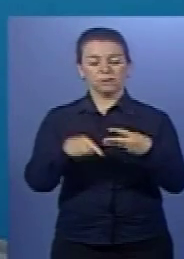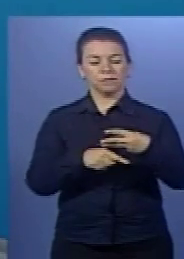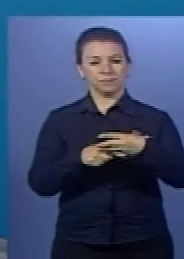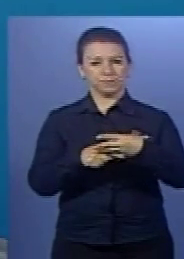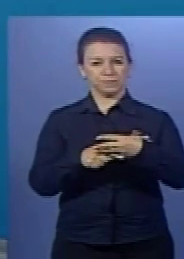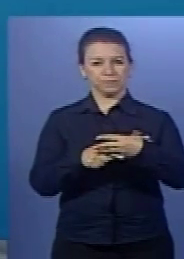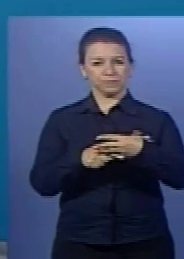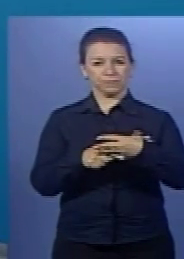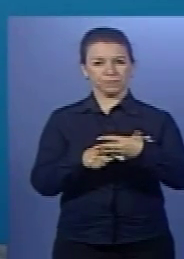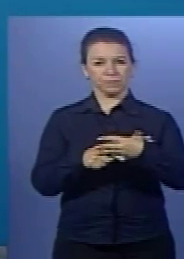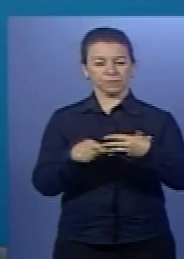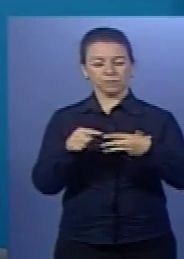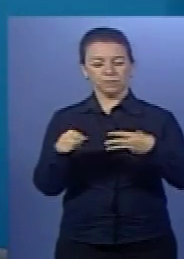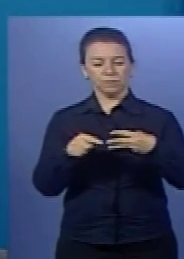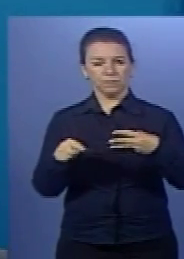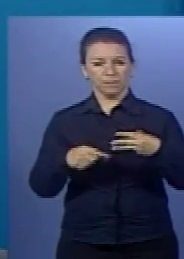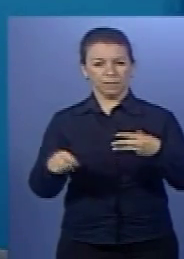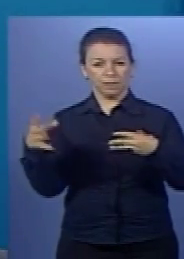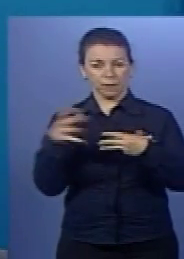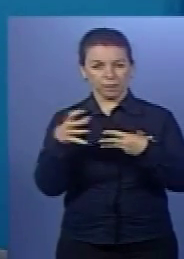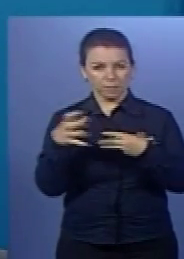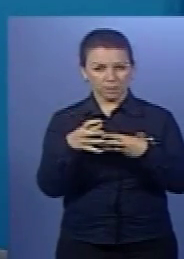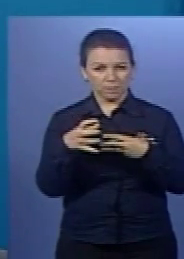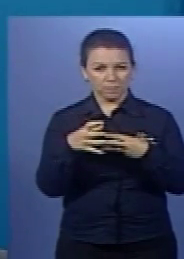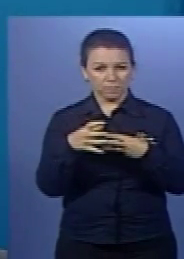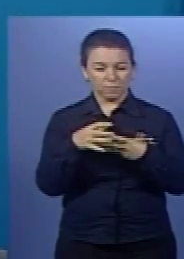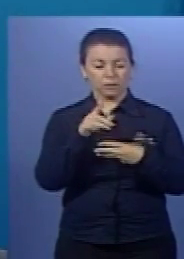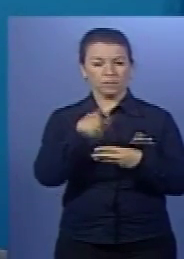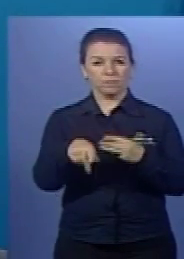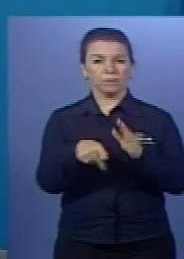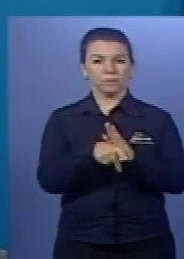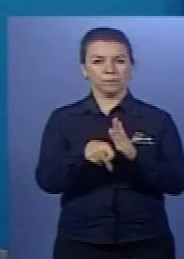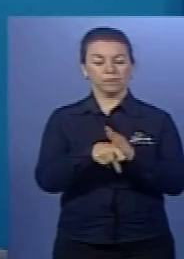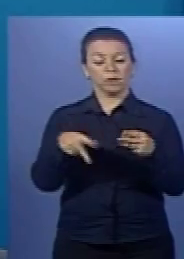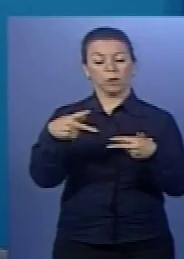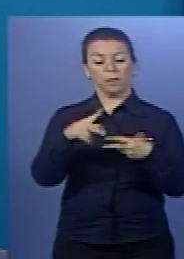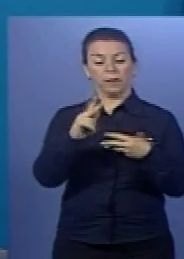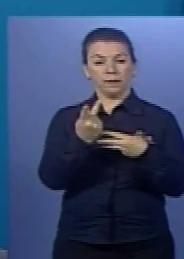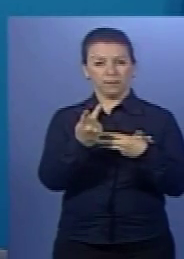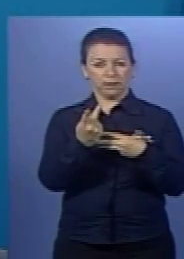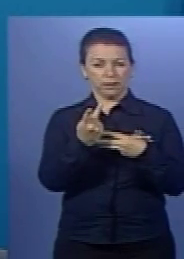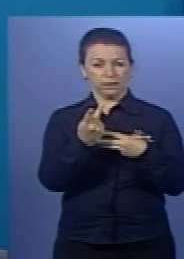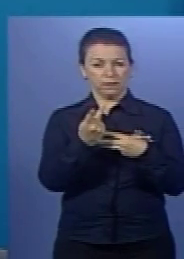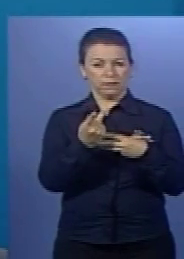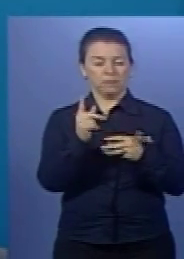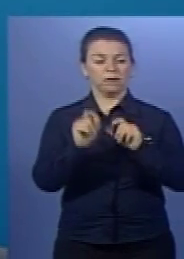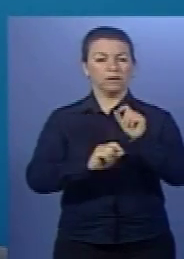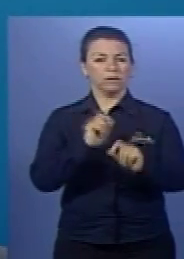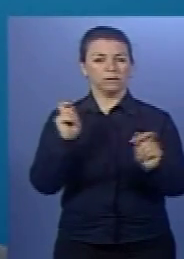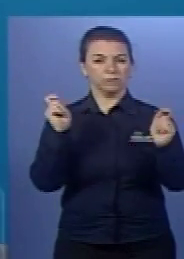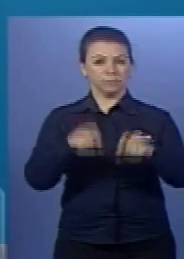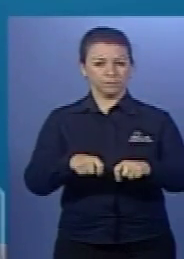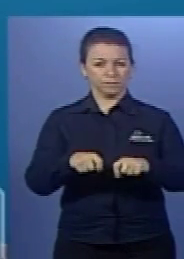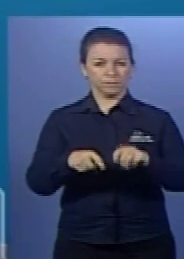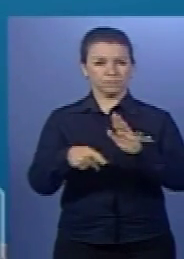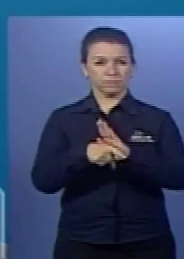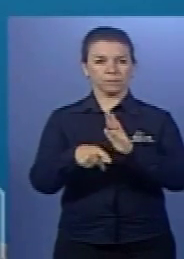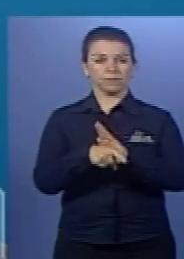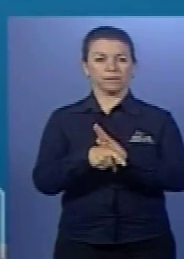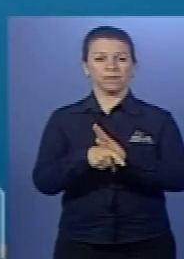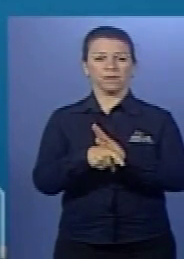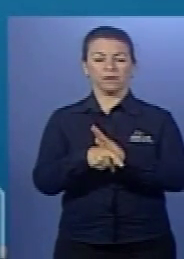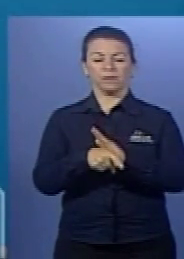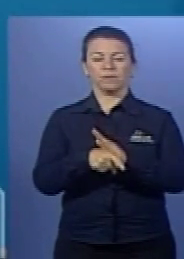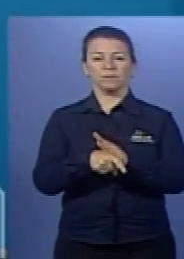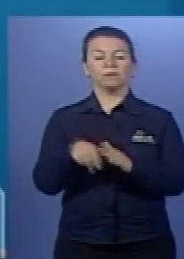que vão influenciar uma enzima. Quais são os fatores? pH, que é o potencial hidrogênio único.